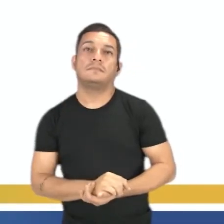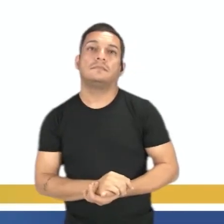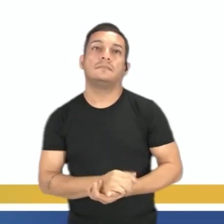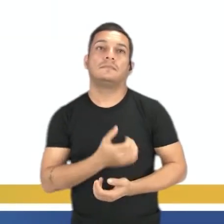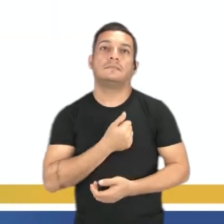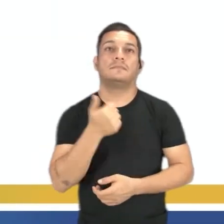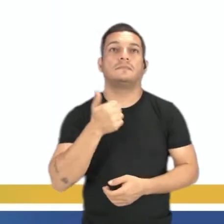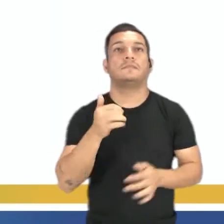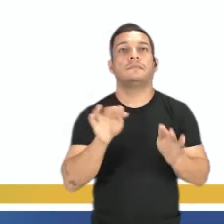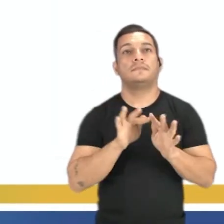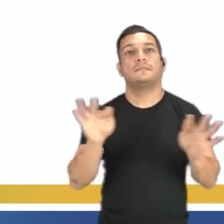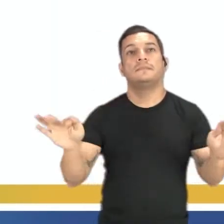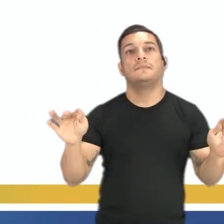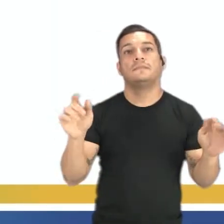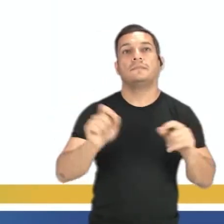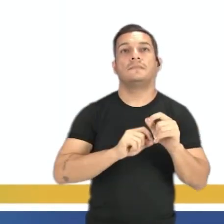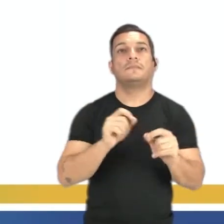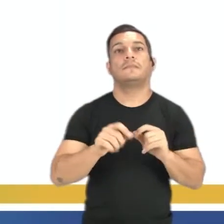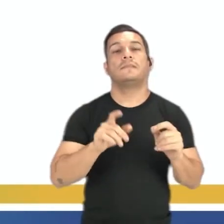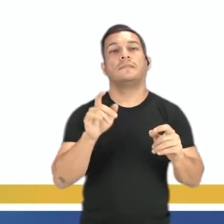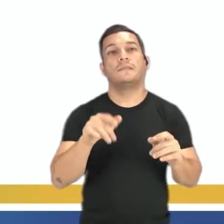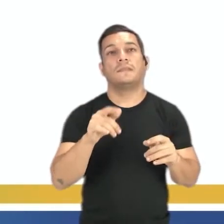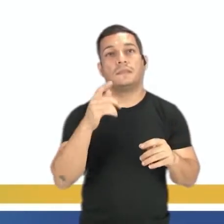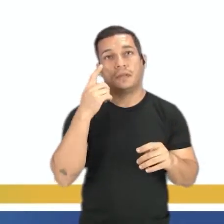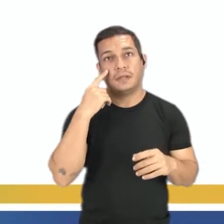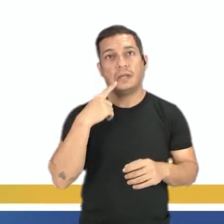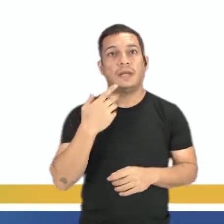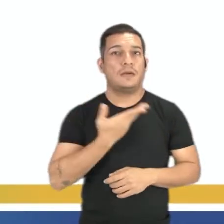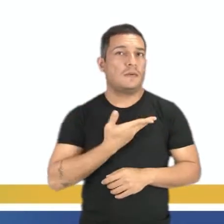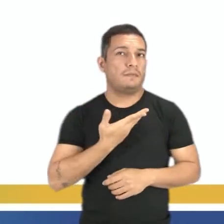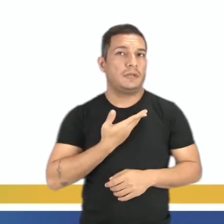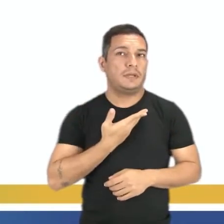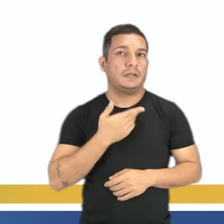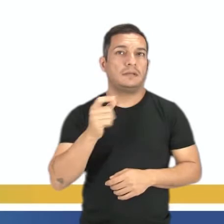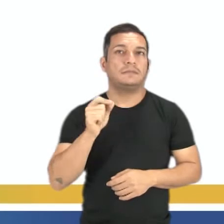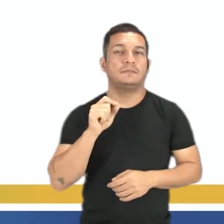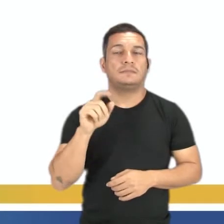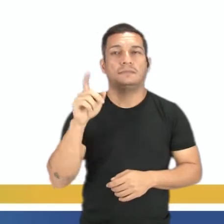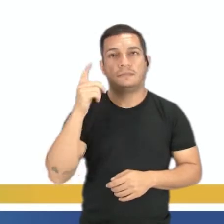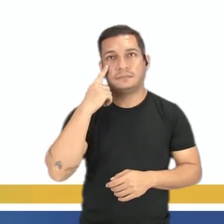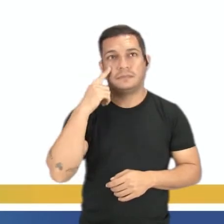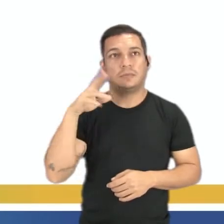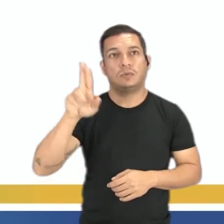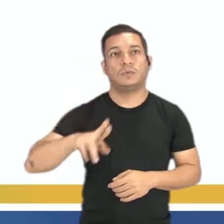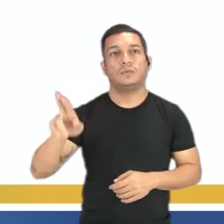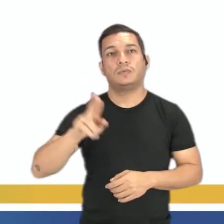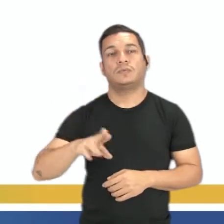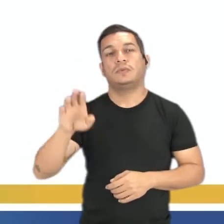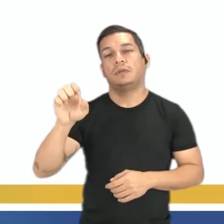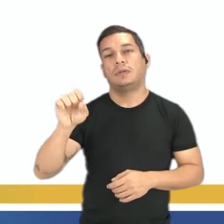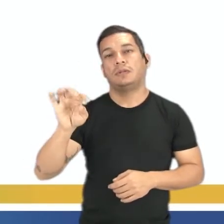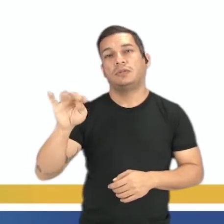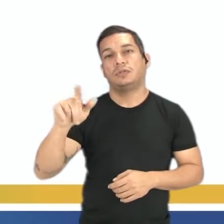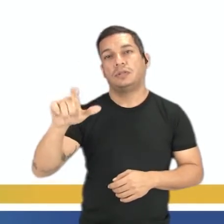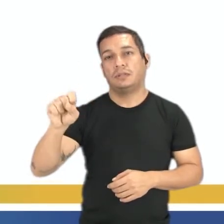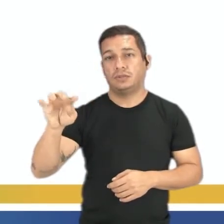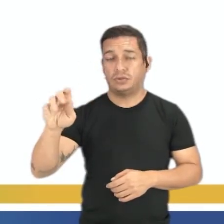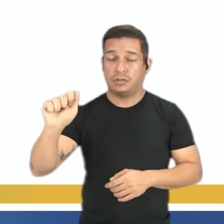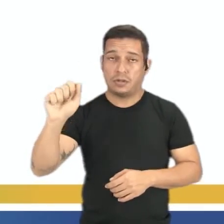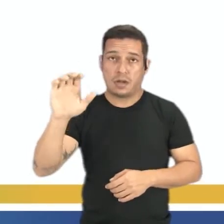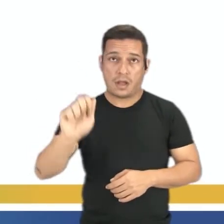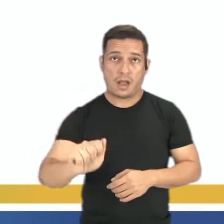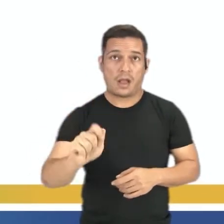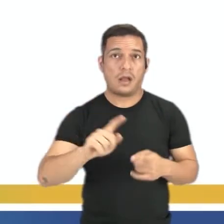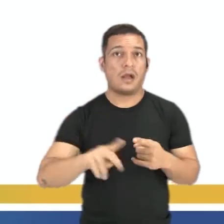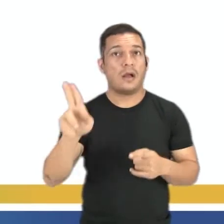número 1. A frase destacada no anúncio, seja uma amiga do peito, utilizou-se da estilística, letra A,